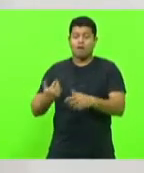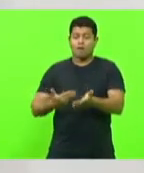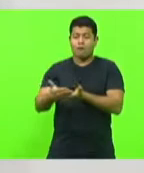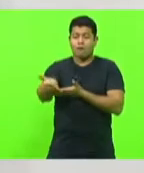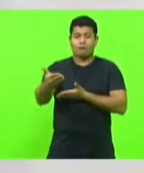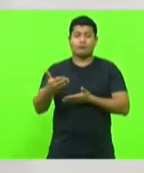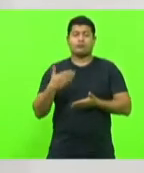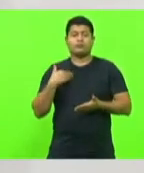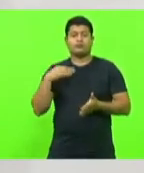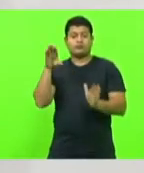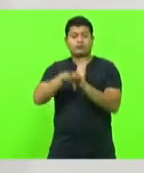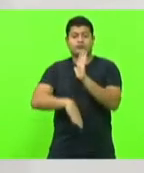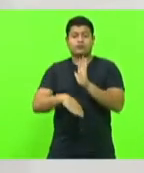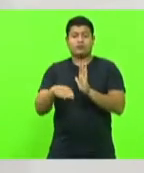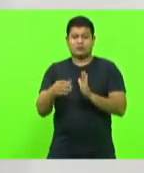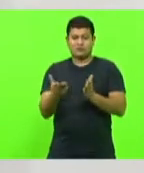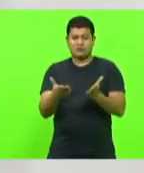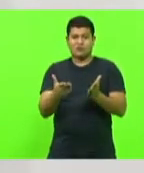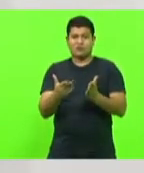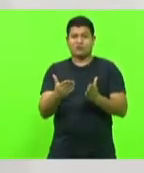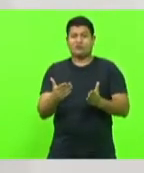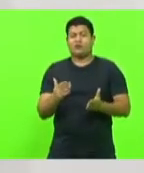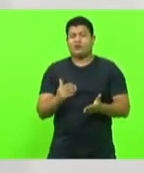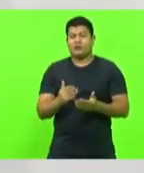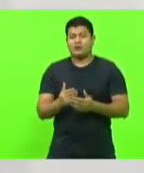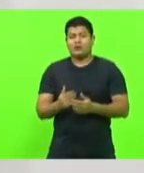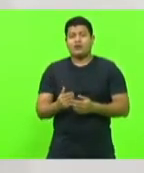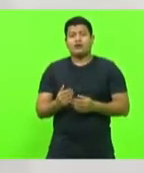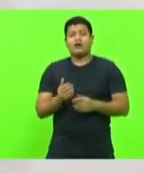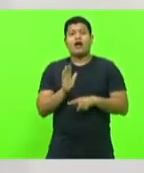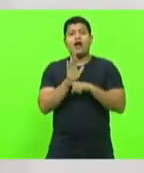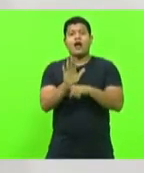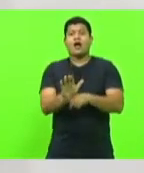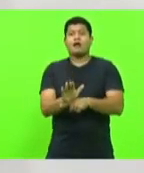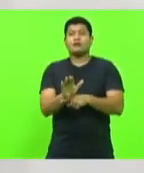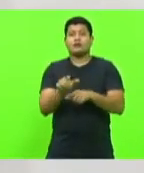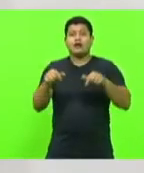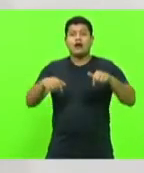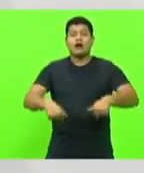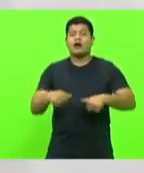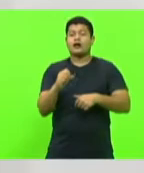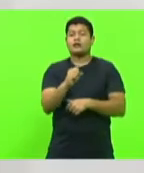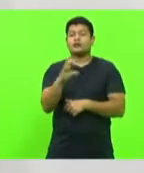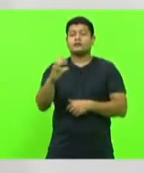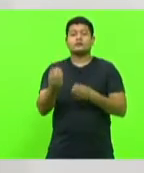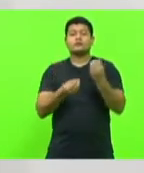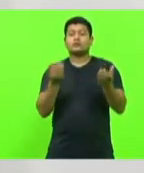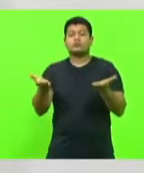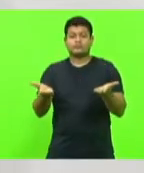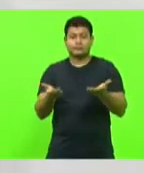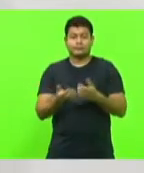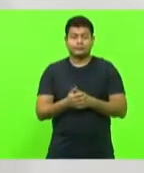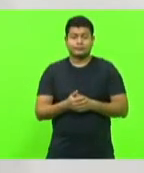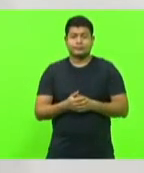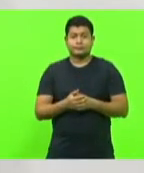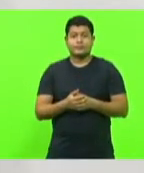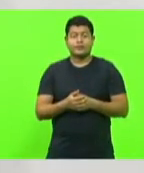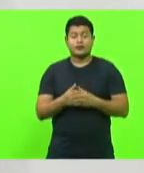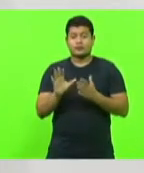desconto. Qual o benefício desta lei aqui para Santa Catarina? Bem, das